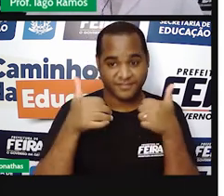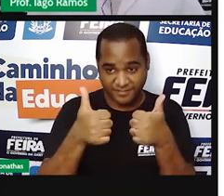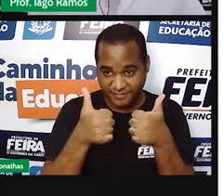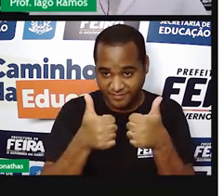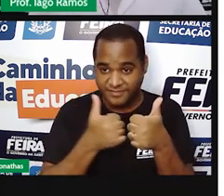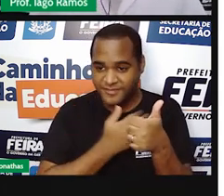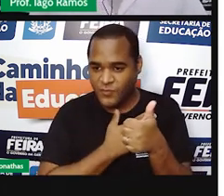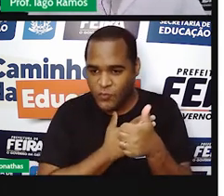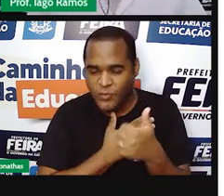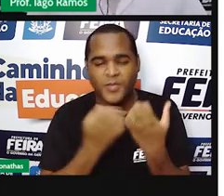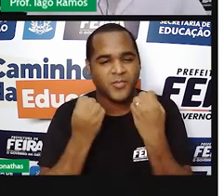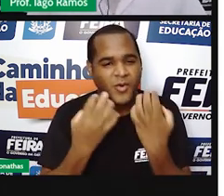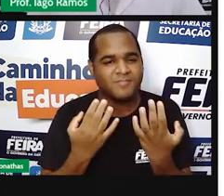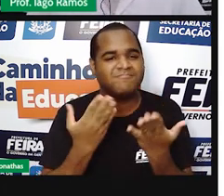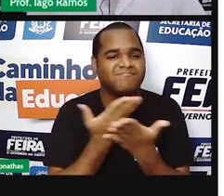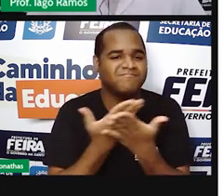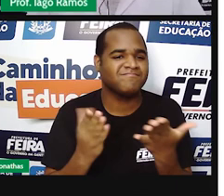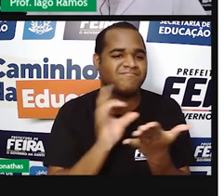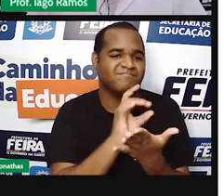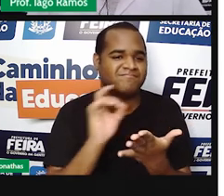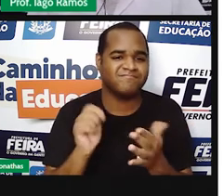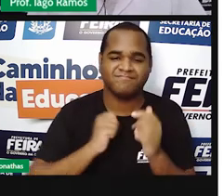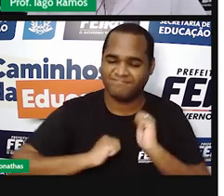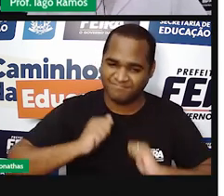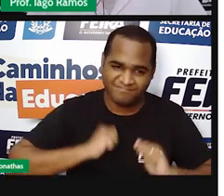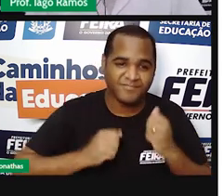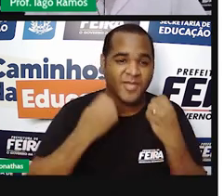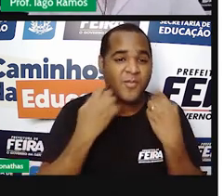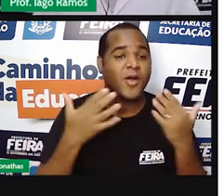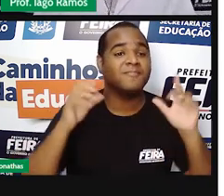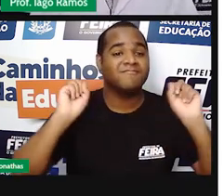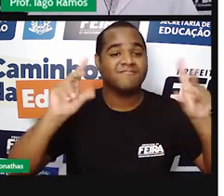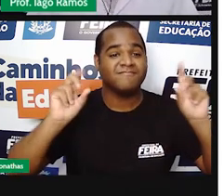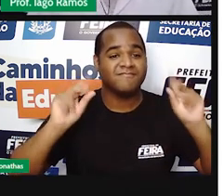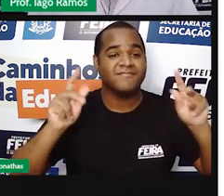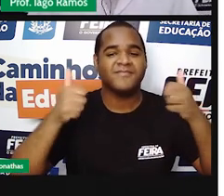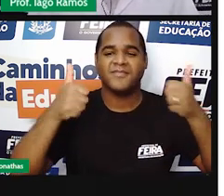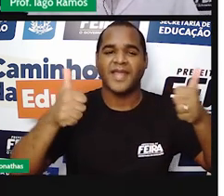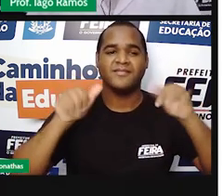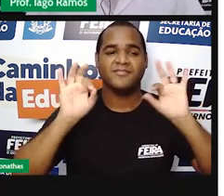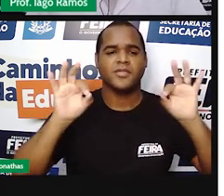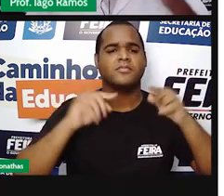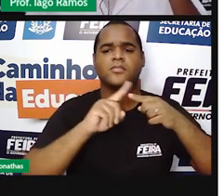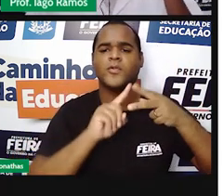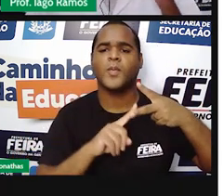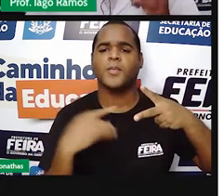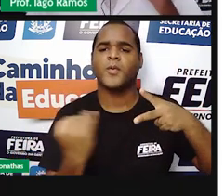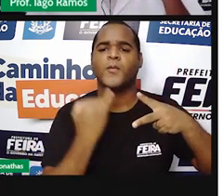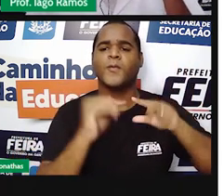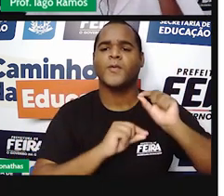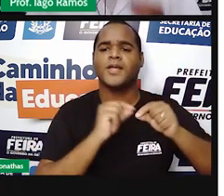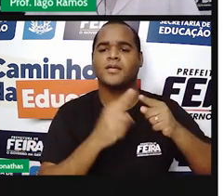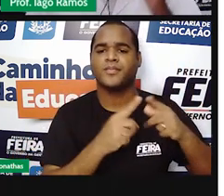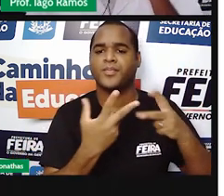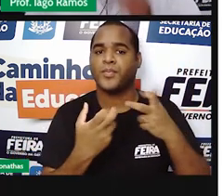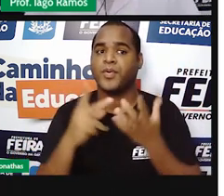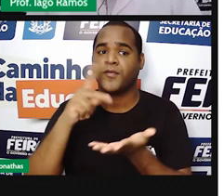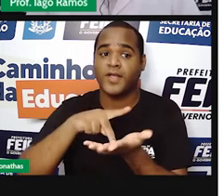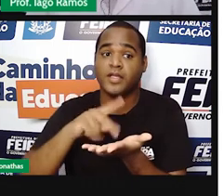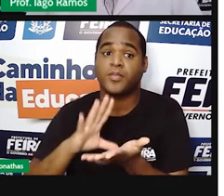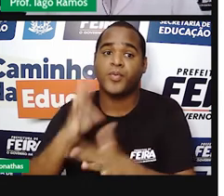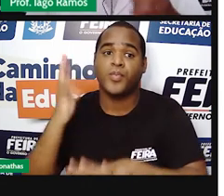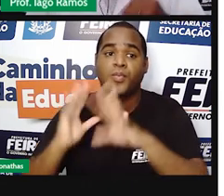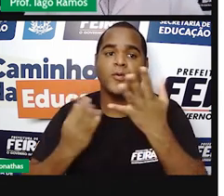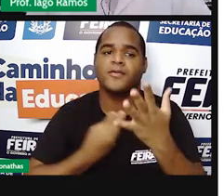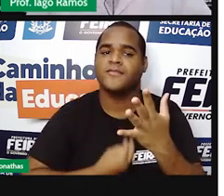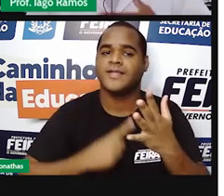Curtiu a aula? Eu espero que sim. Para mim foi massa. E o que é que foi importante nessa aula? Perceber que existem números